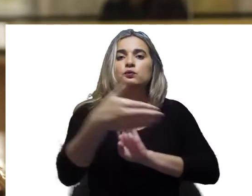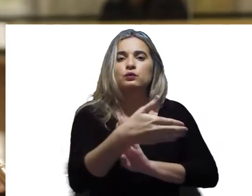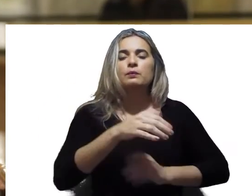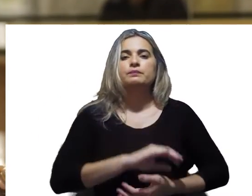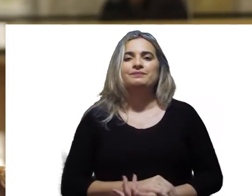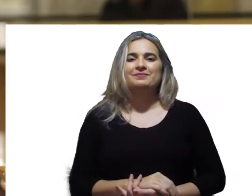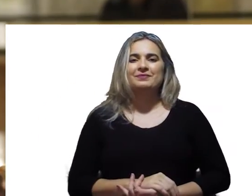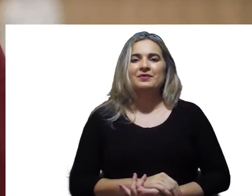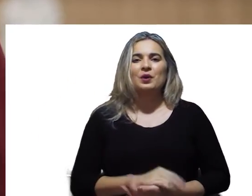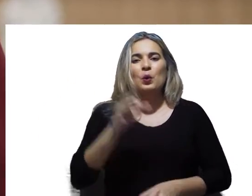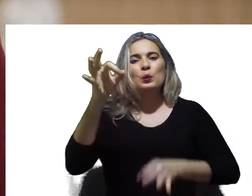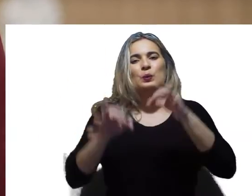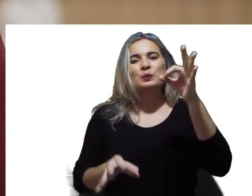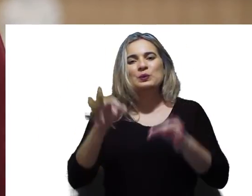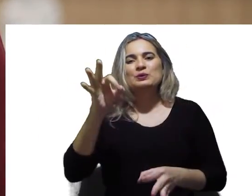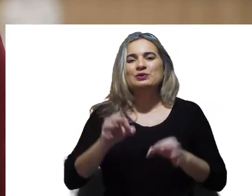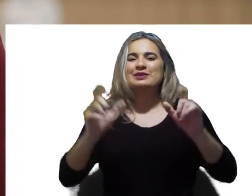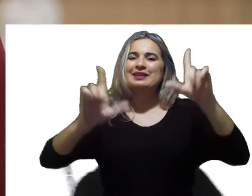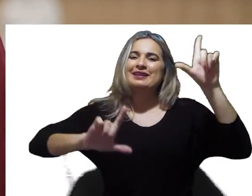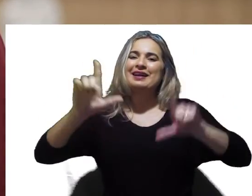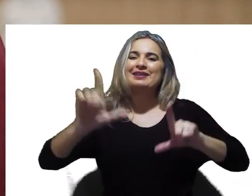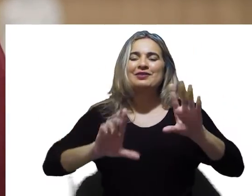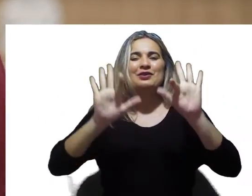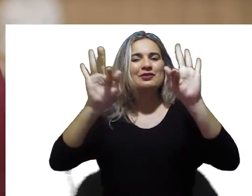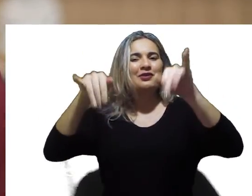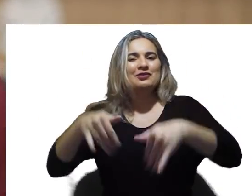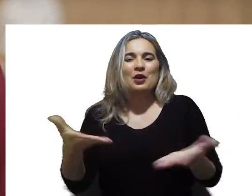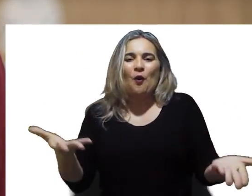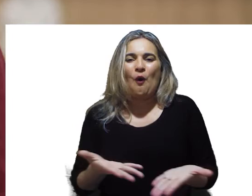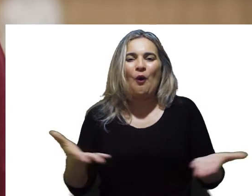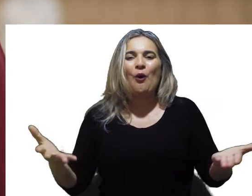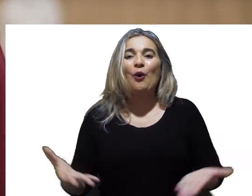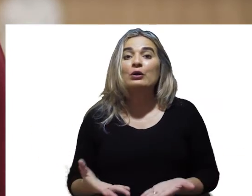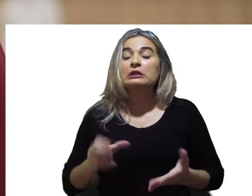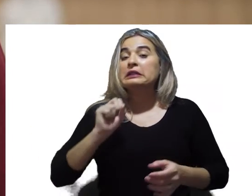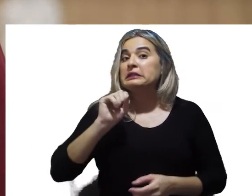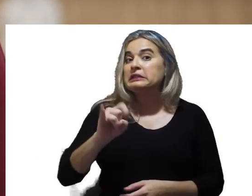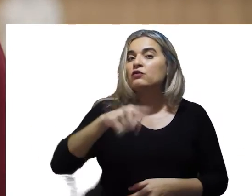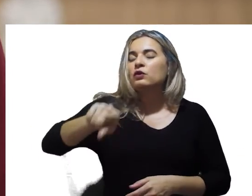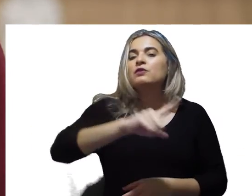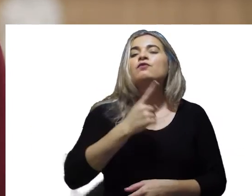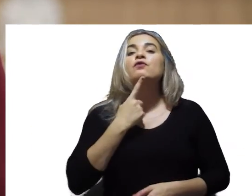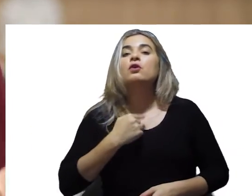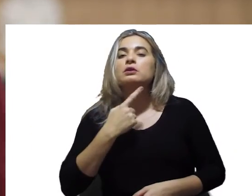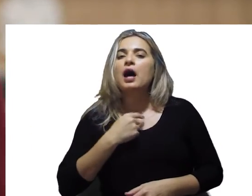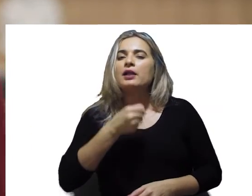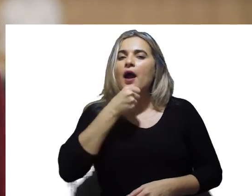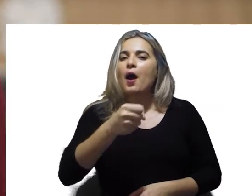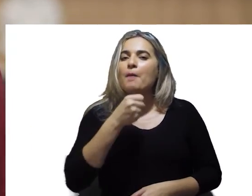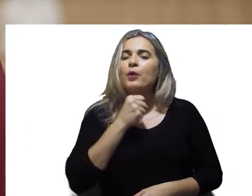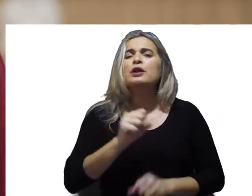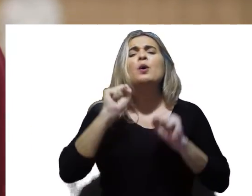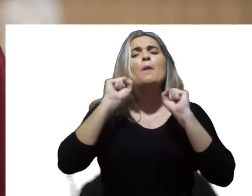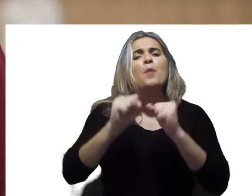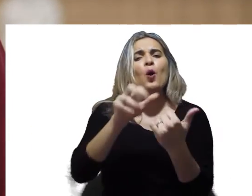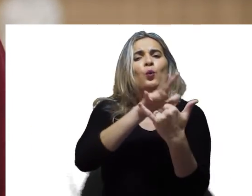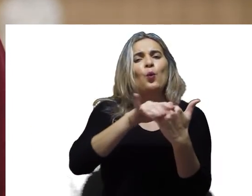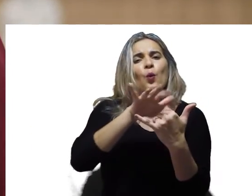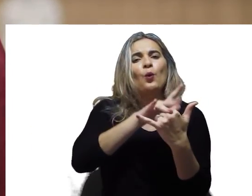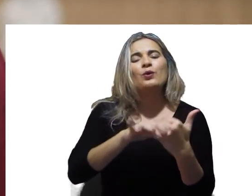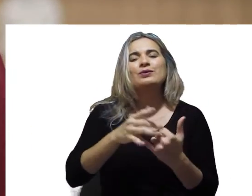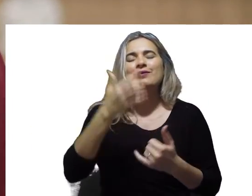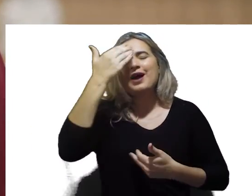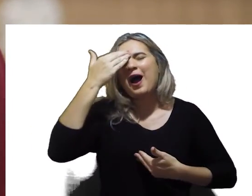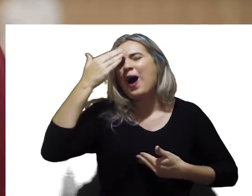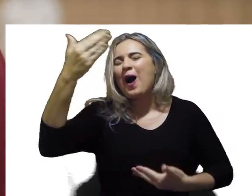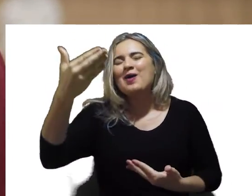possam votar inicialmente. O Justiça Eleitoral na TV de hoje fica por aqui. E se você quiser rever qualquer uma de nossas reportagens, acesse o nosso